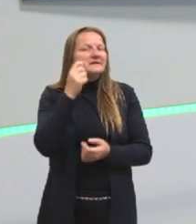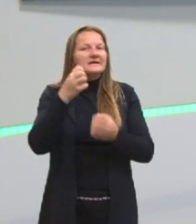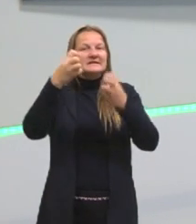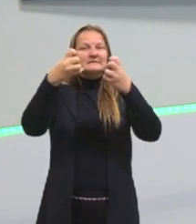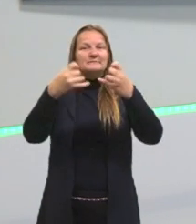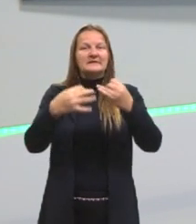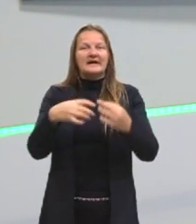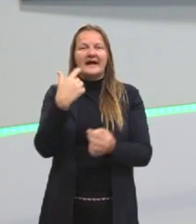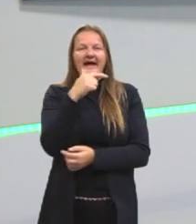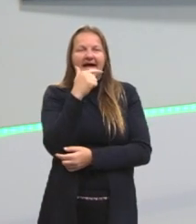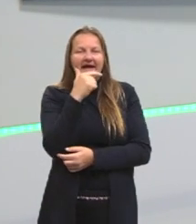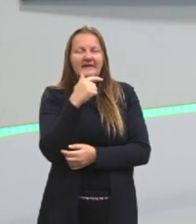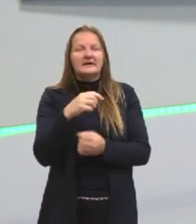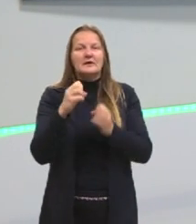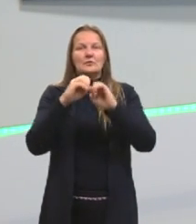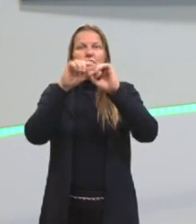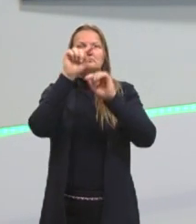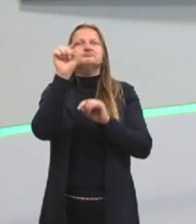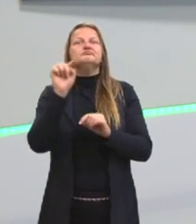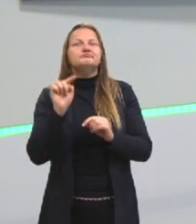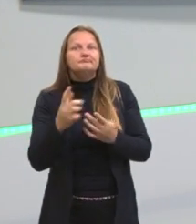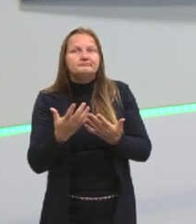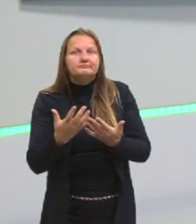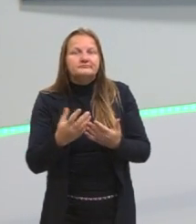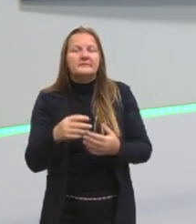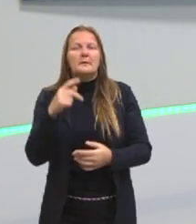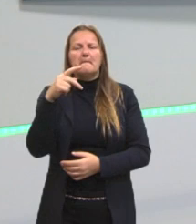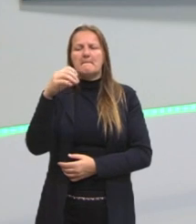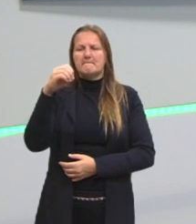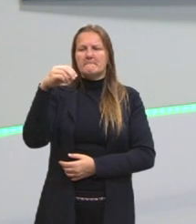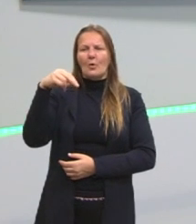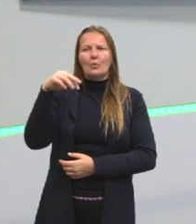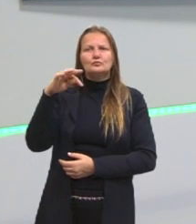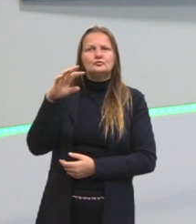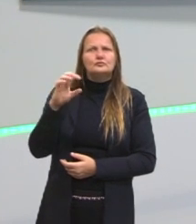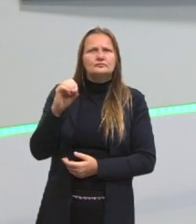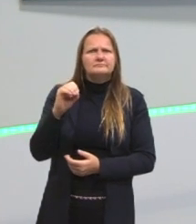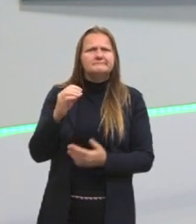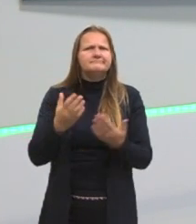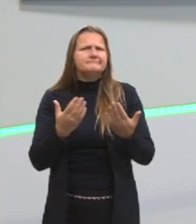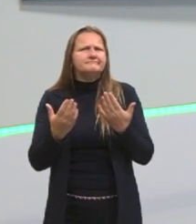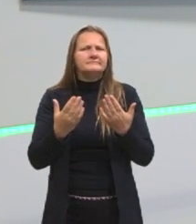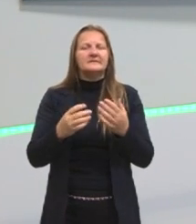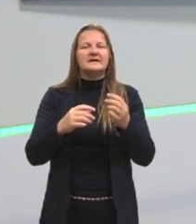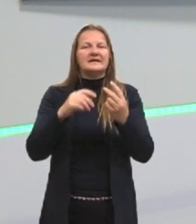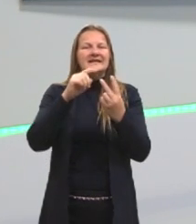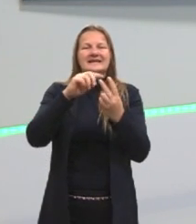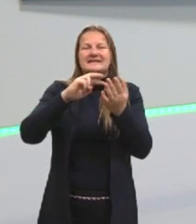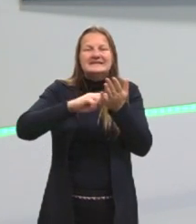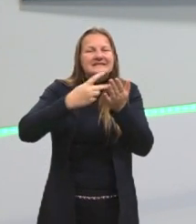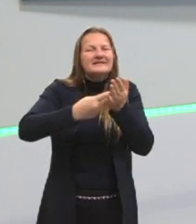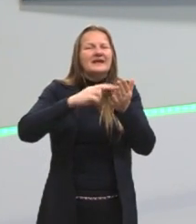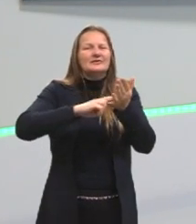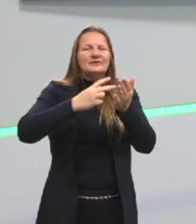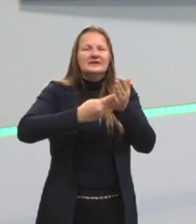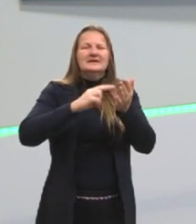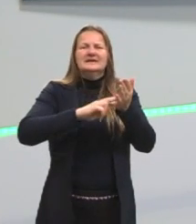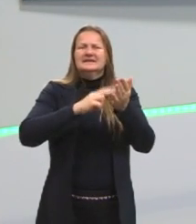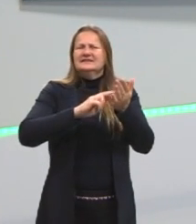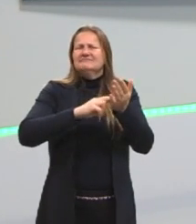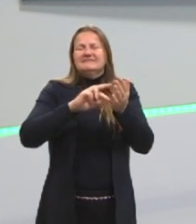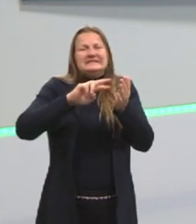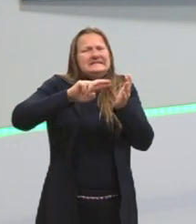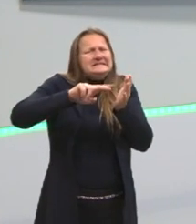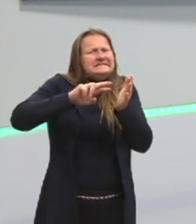meme nos ajuda a compreender de que ponto estamos falando, porque a palavra ponto, ela tem muitos